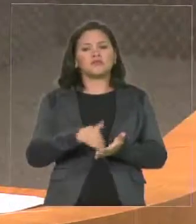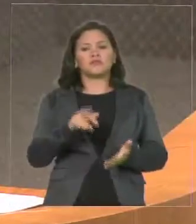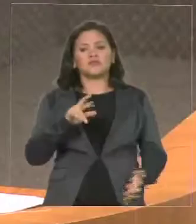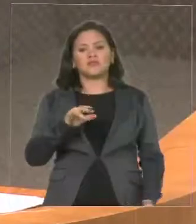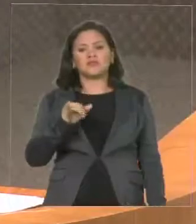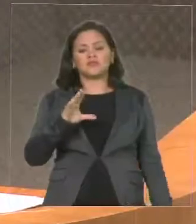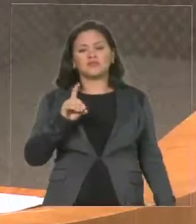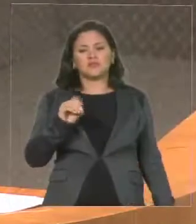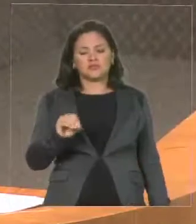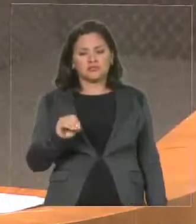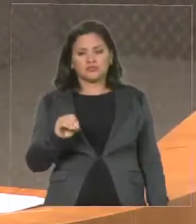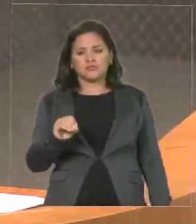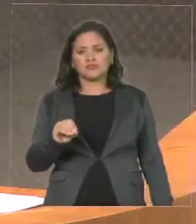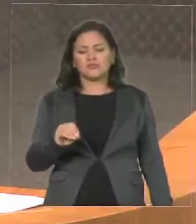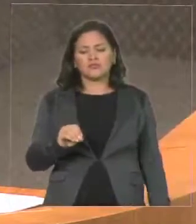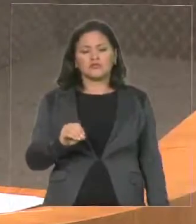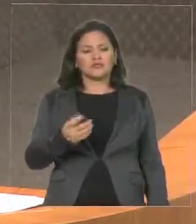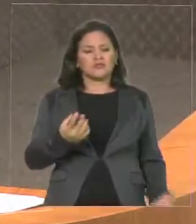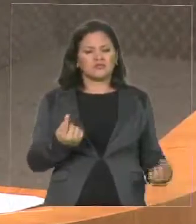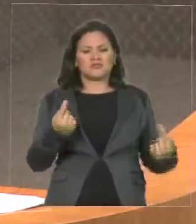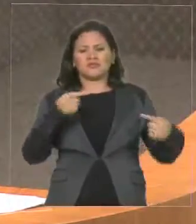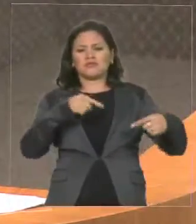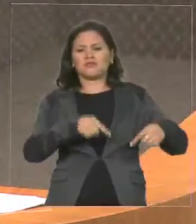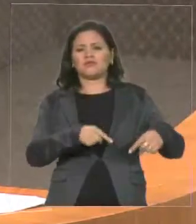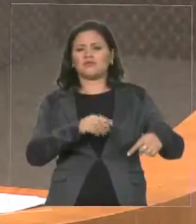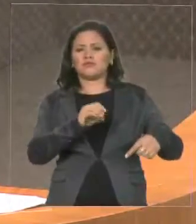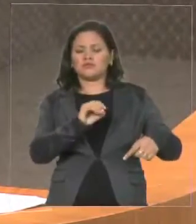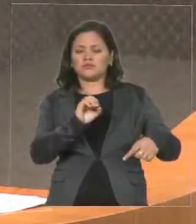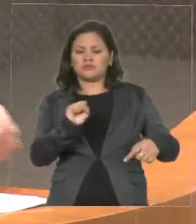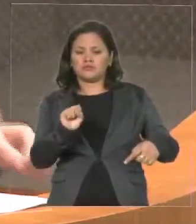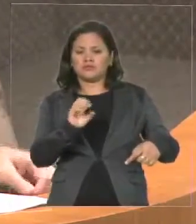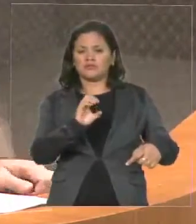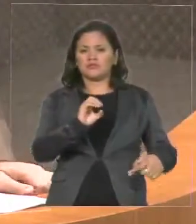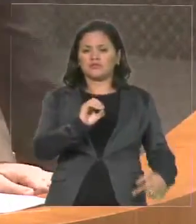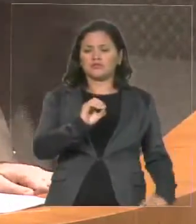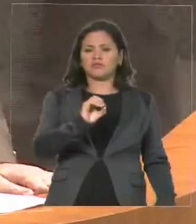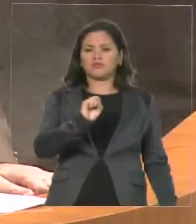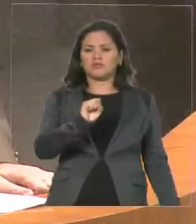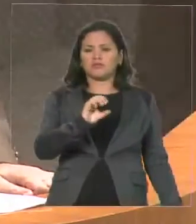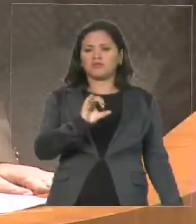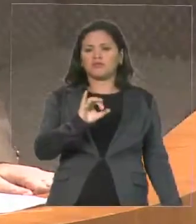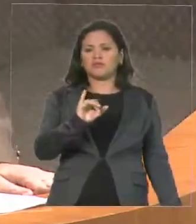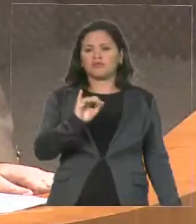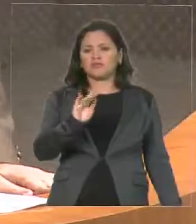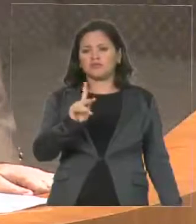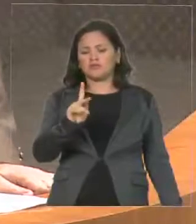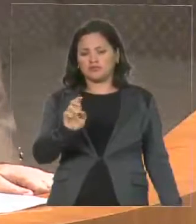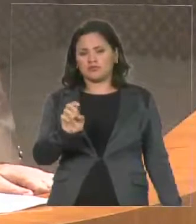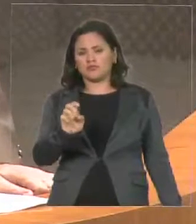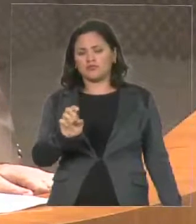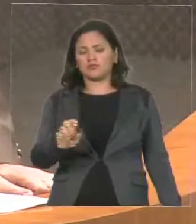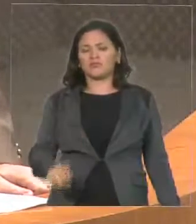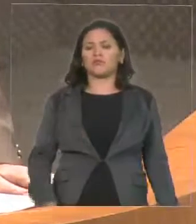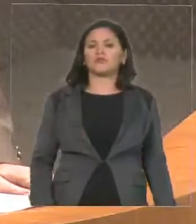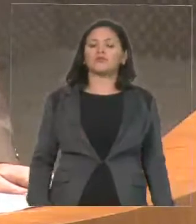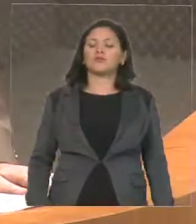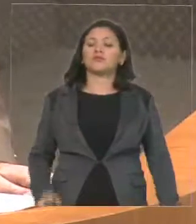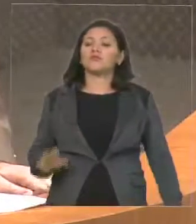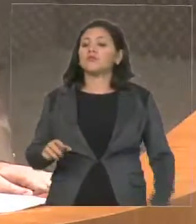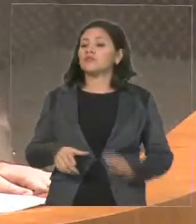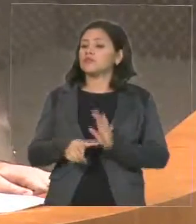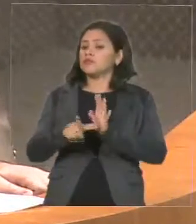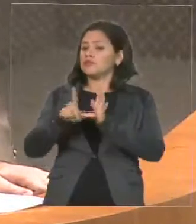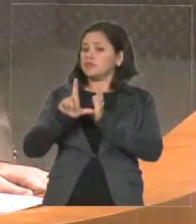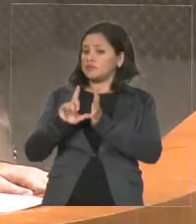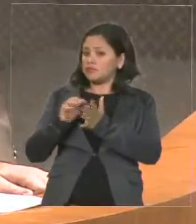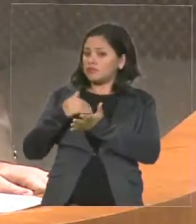OS e OSCIPs, administrando a saúde, antes de assumir a secretaria. Quando ele assumiu, e essa é a